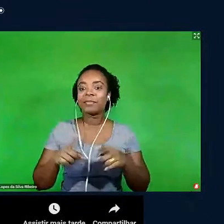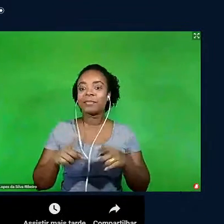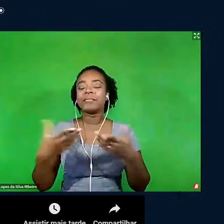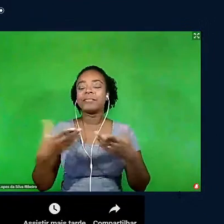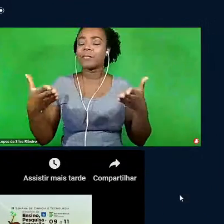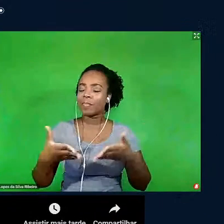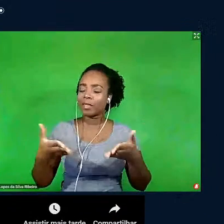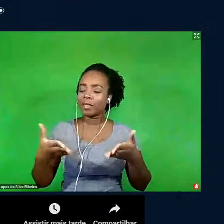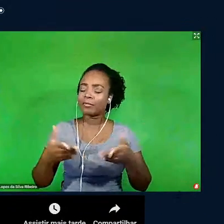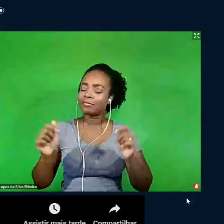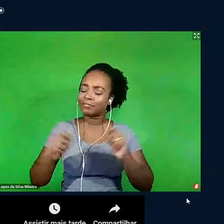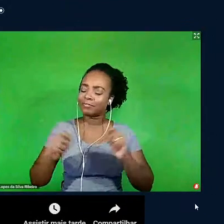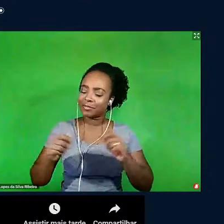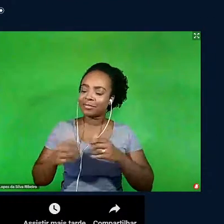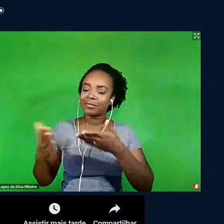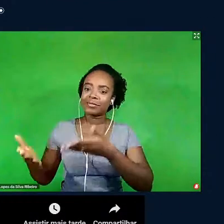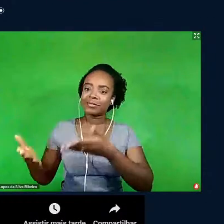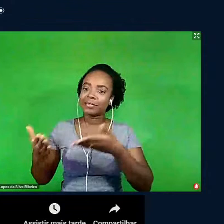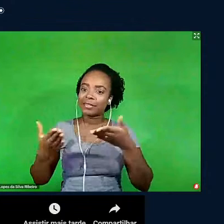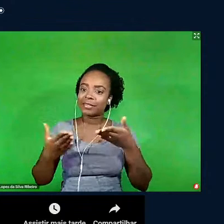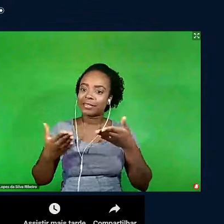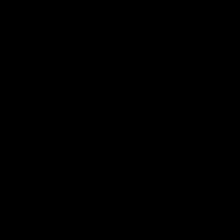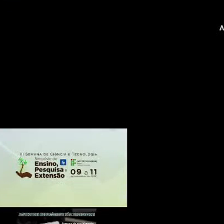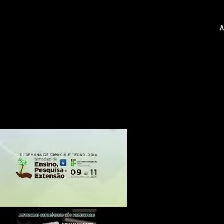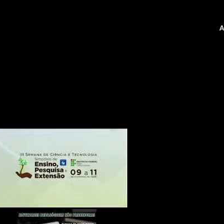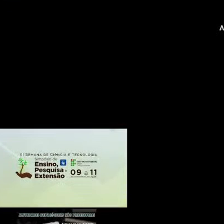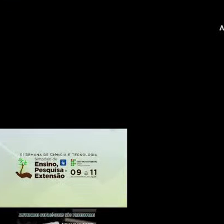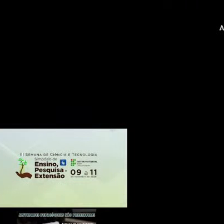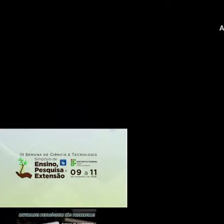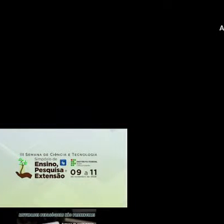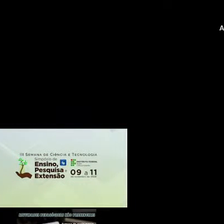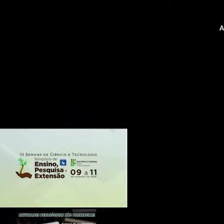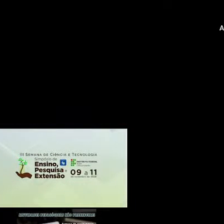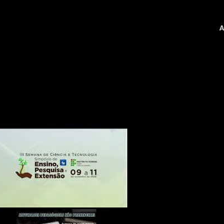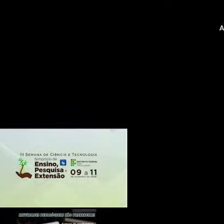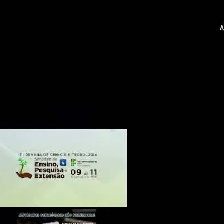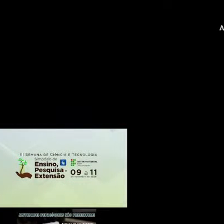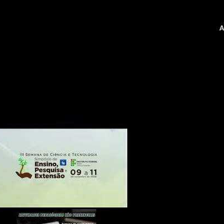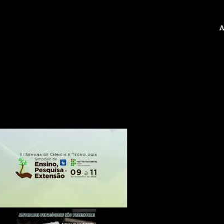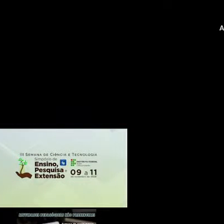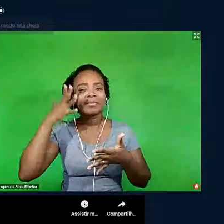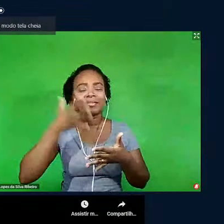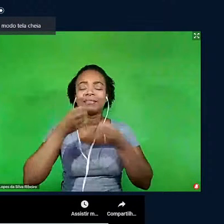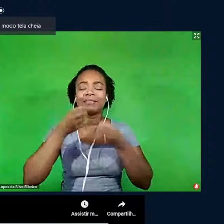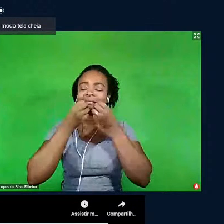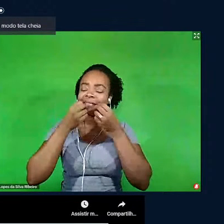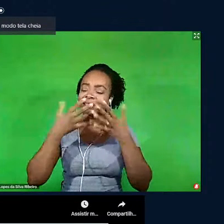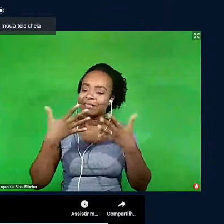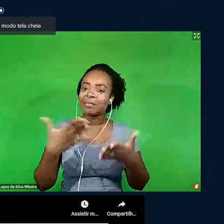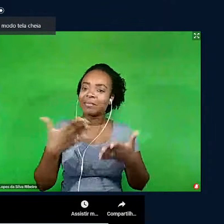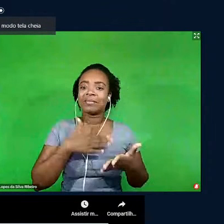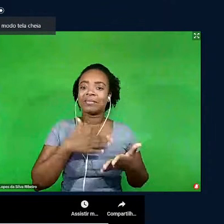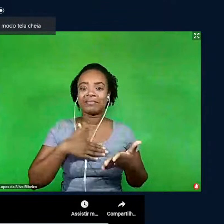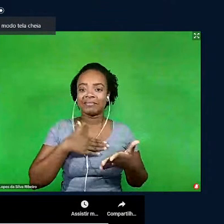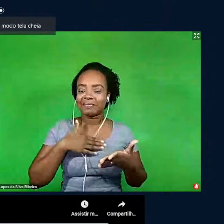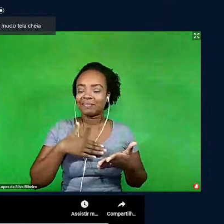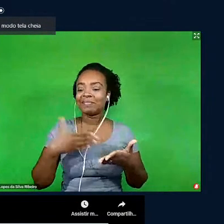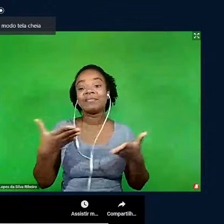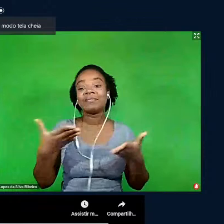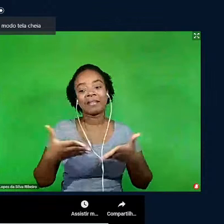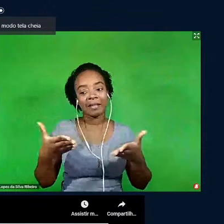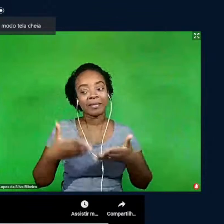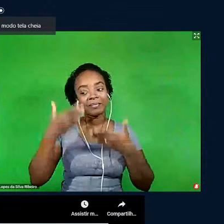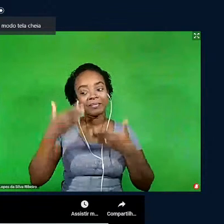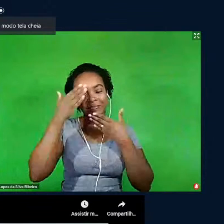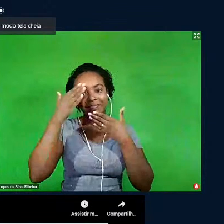vir agora fazer as suas considerações sobre essa palestra tão gratificante e já de antemão agradecendo a sua